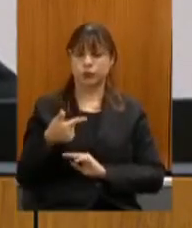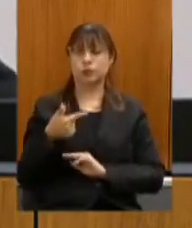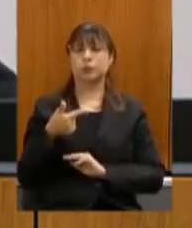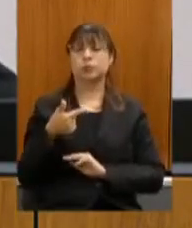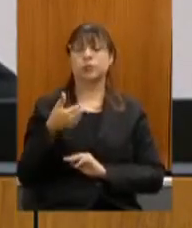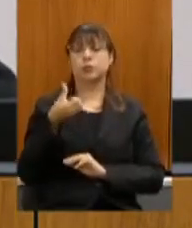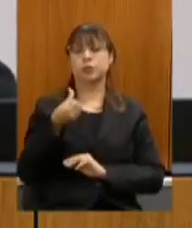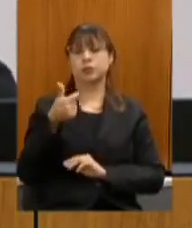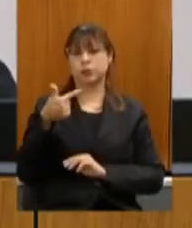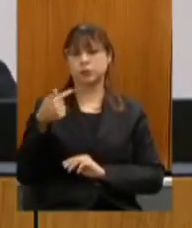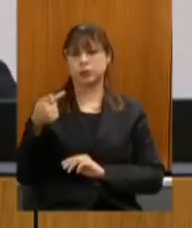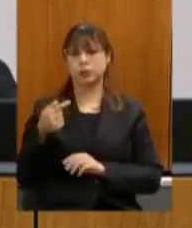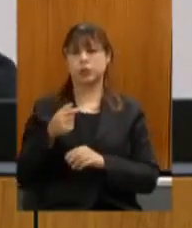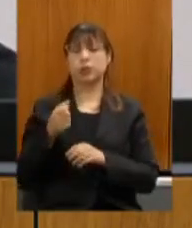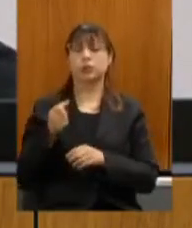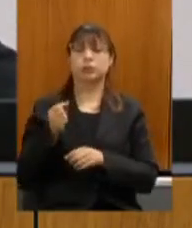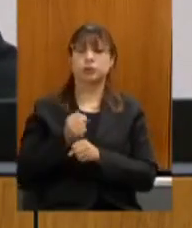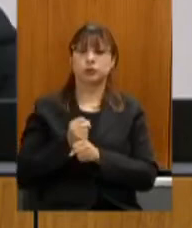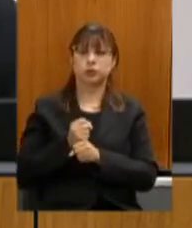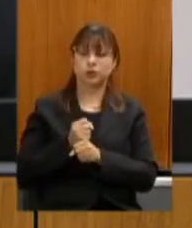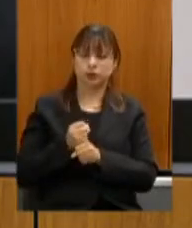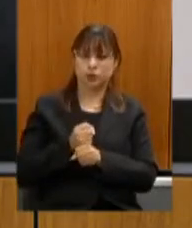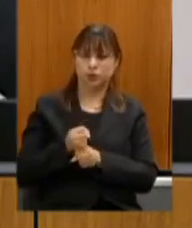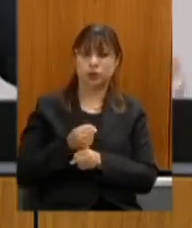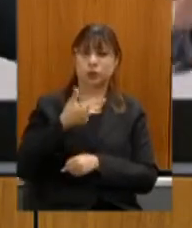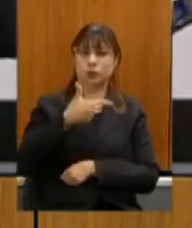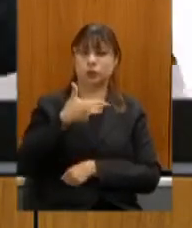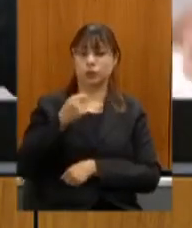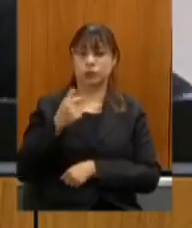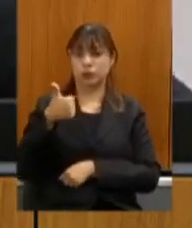.627 de 30 de 7 de 2017